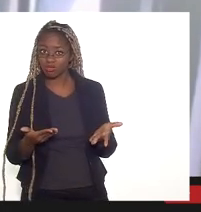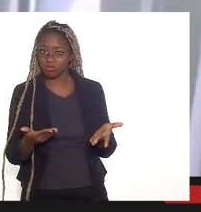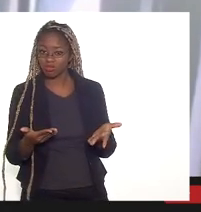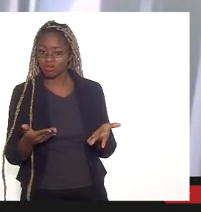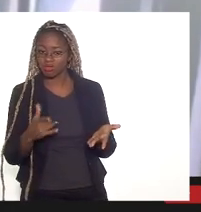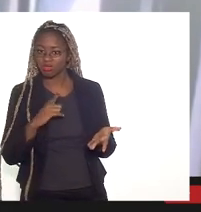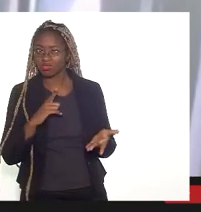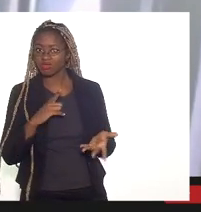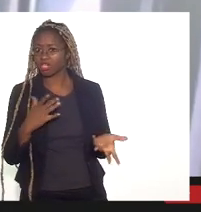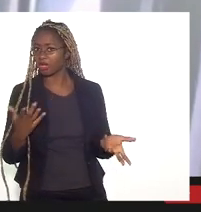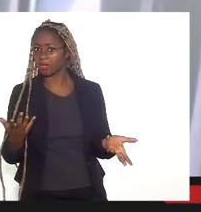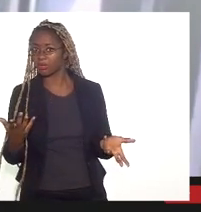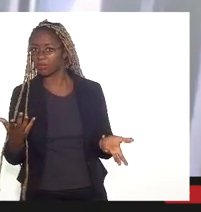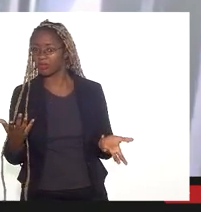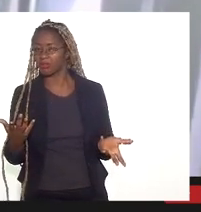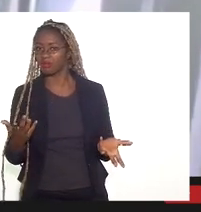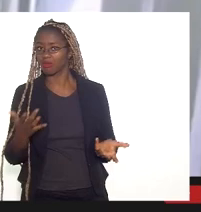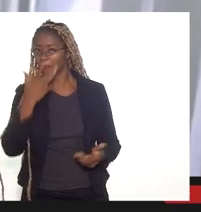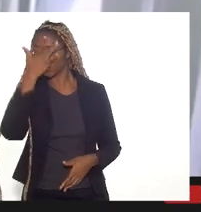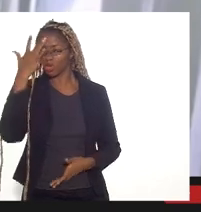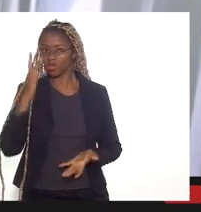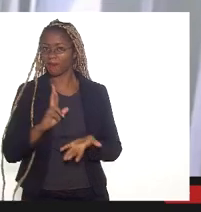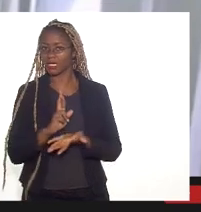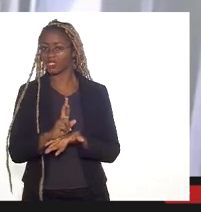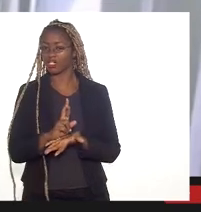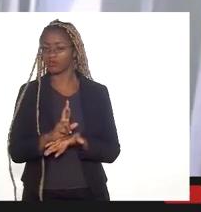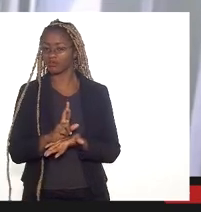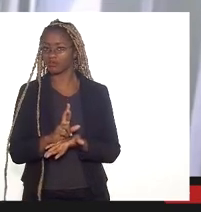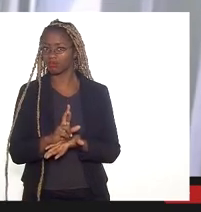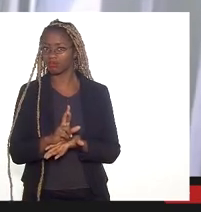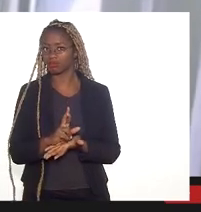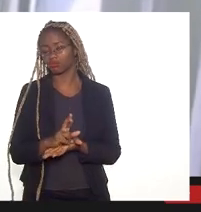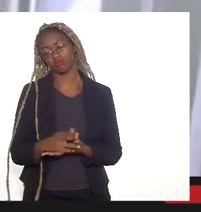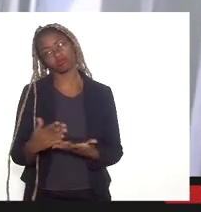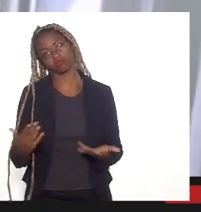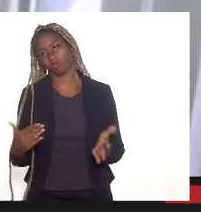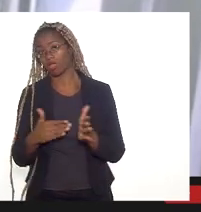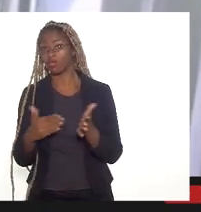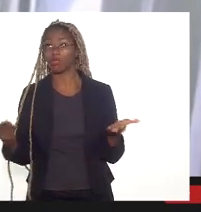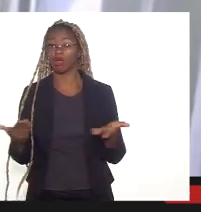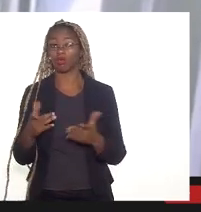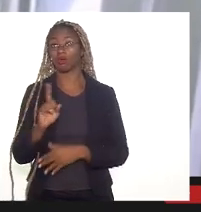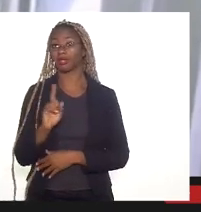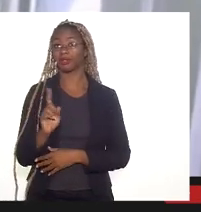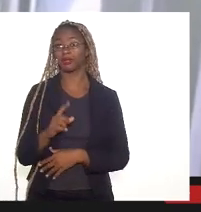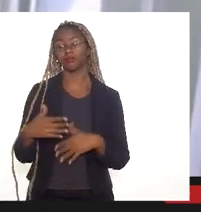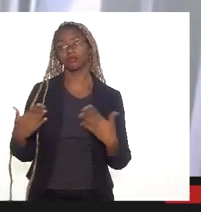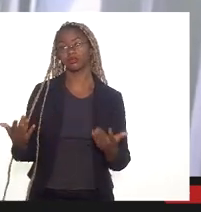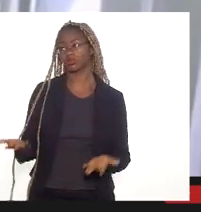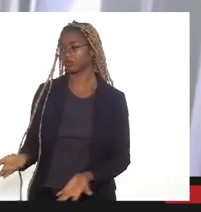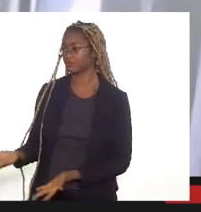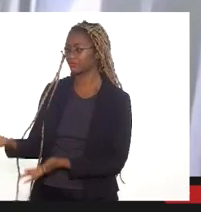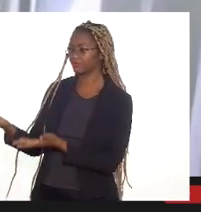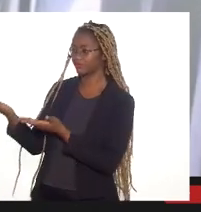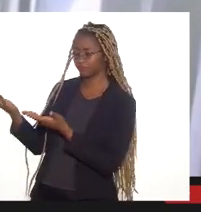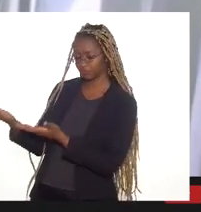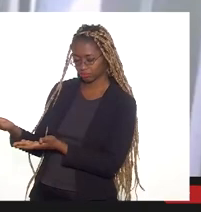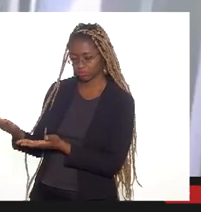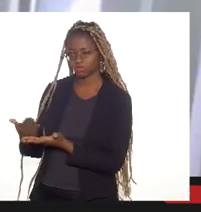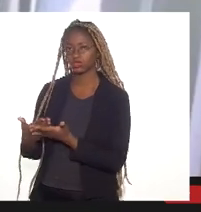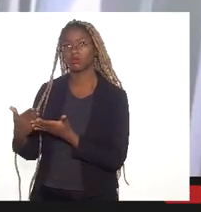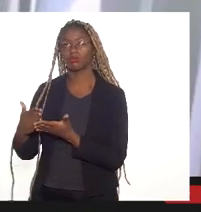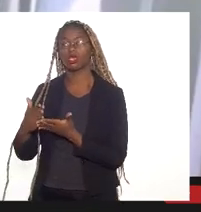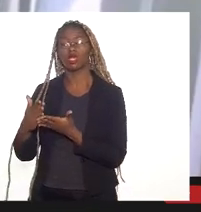Tem alguma representação da Prefeitura? Bem, ainda não. Então, nesse caso, eu passo a palavra de início